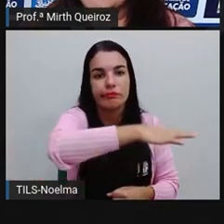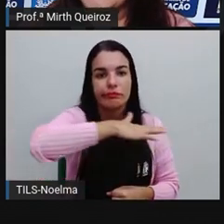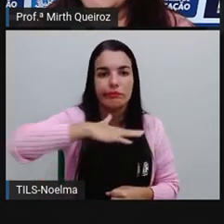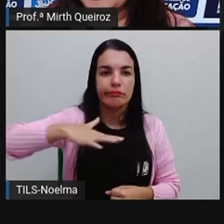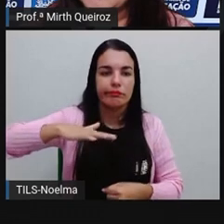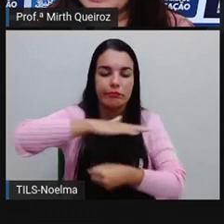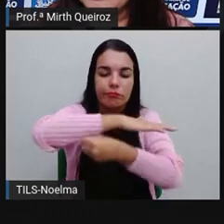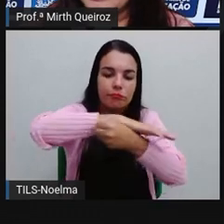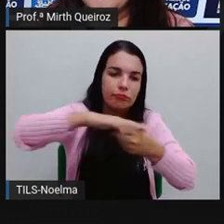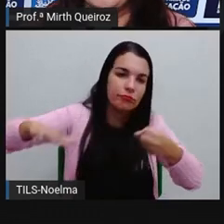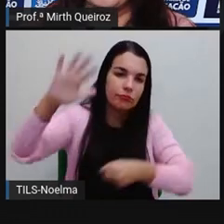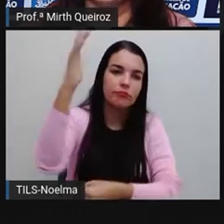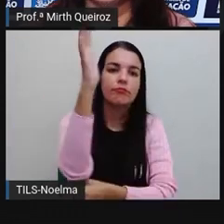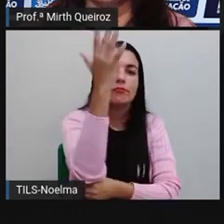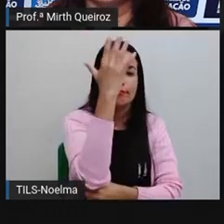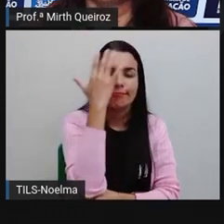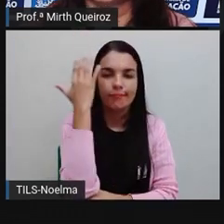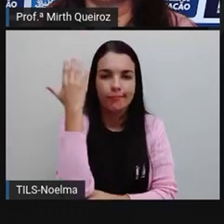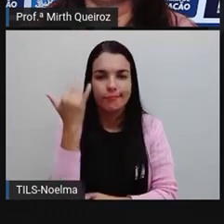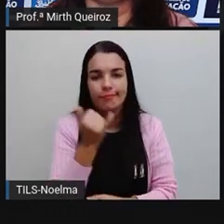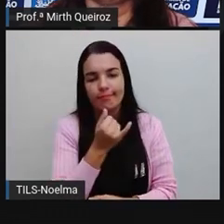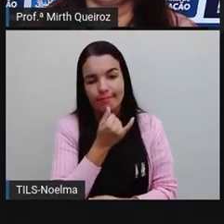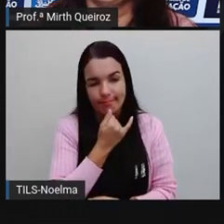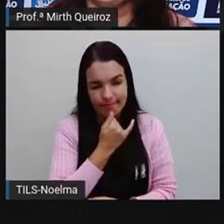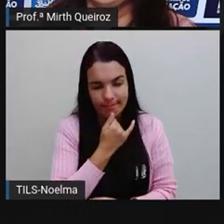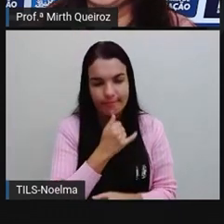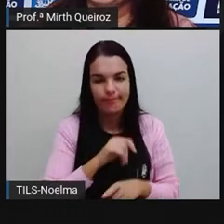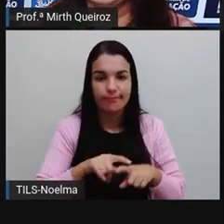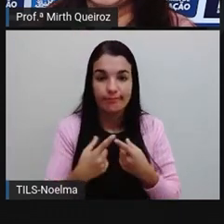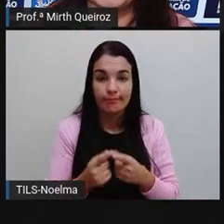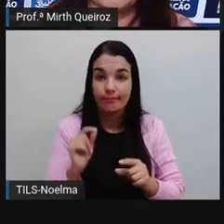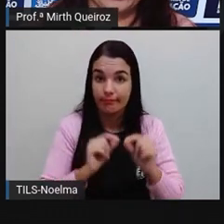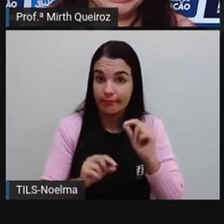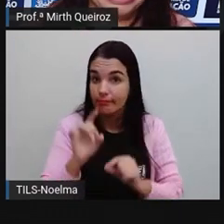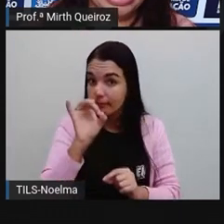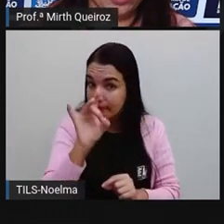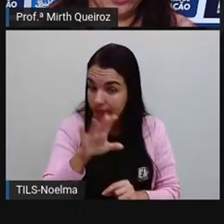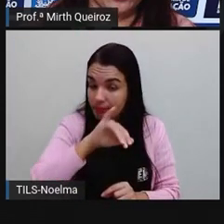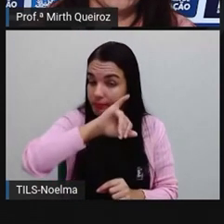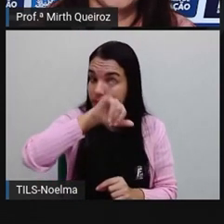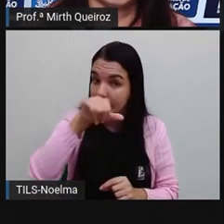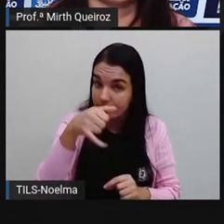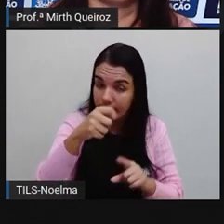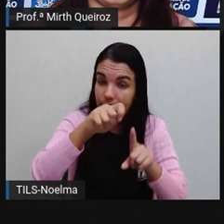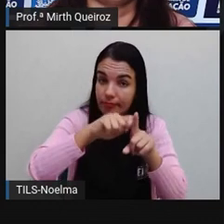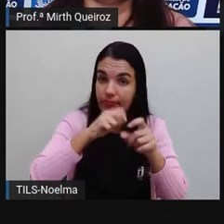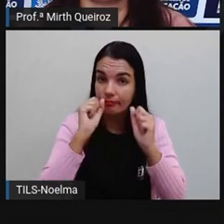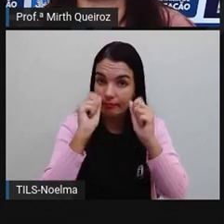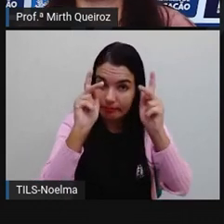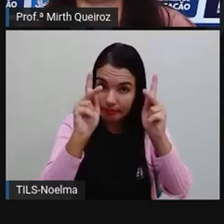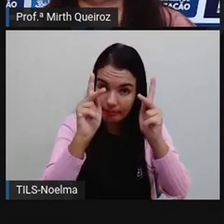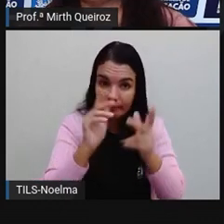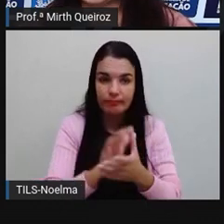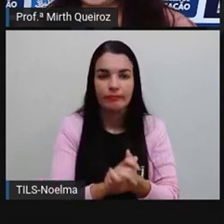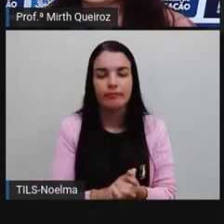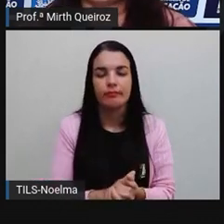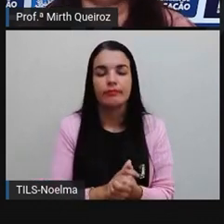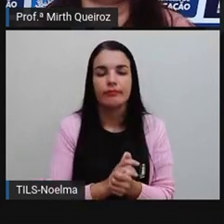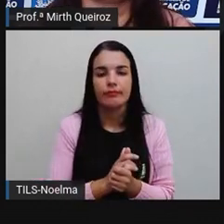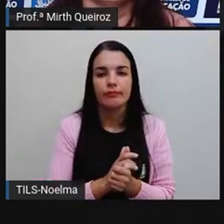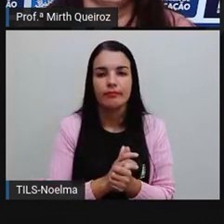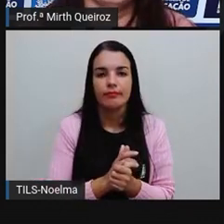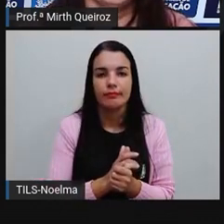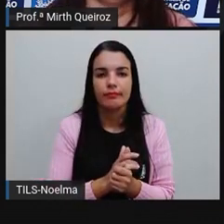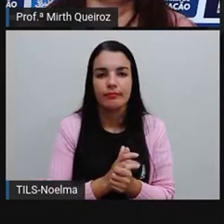de área desmatada. Aí nós estamos analisando o mês de janeiro e não o ano, certo? O ano todo.